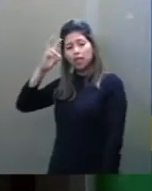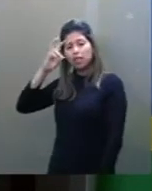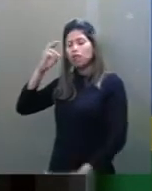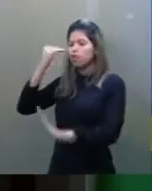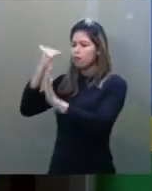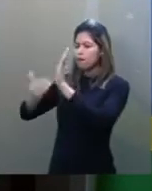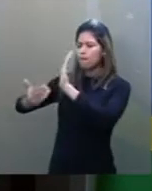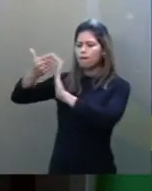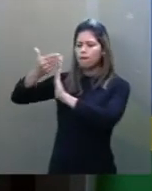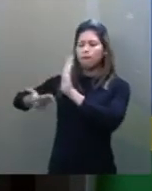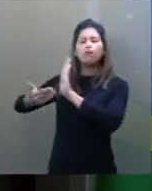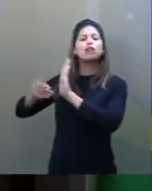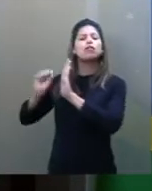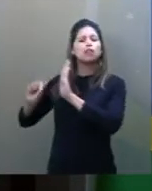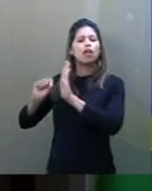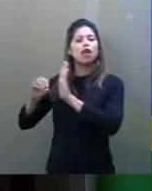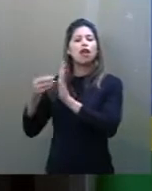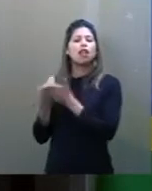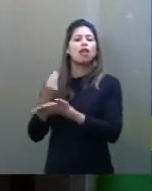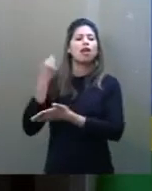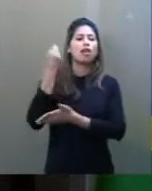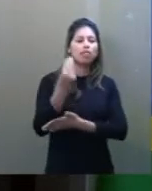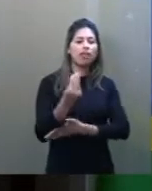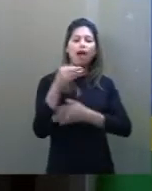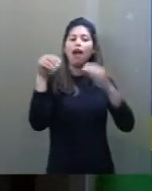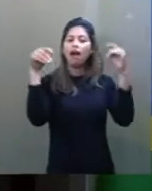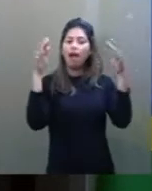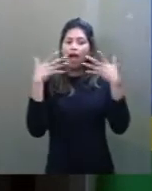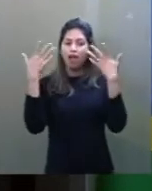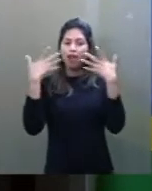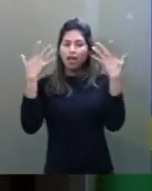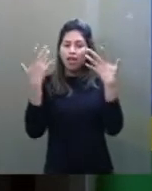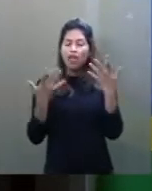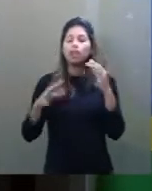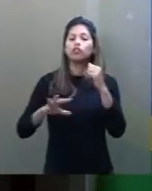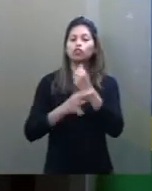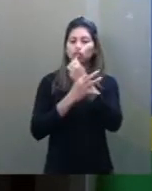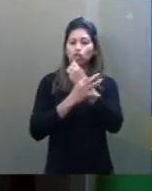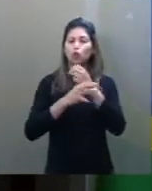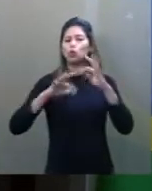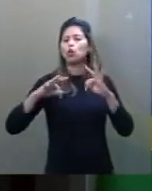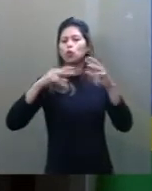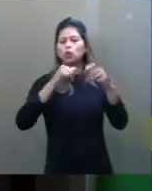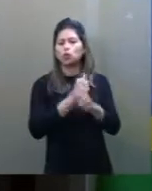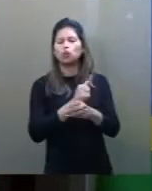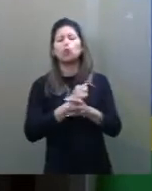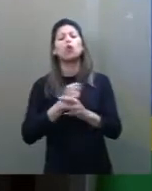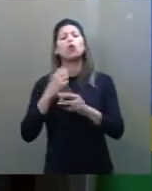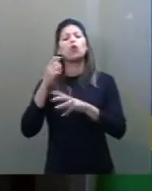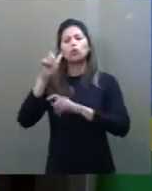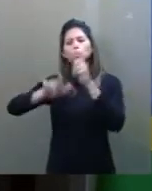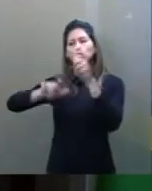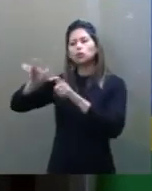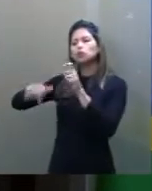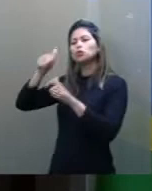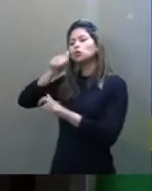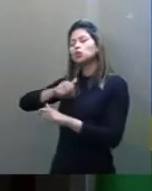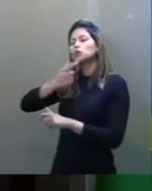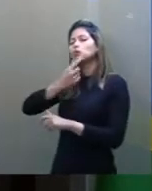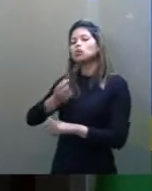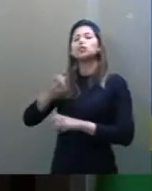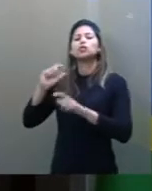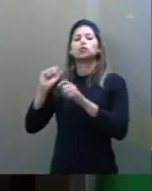esse veto e dar alegria, segurança a todos os micro e pequenos empresários do Brasil que estão com